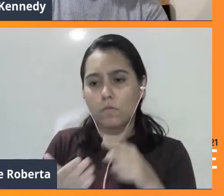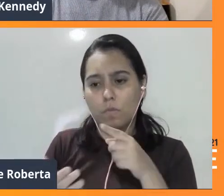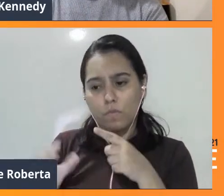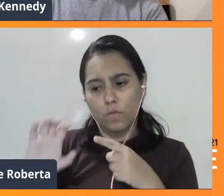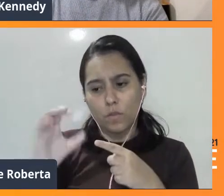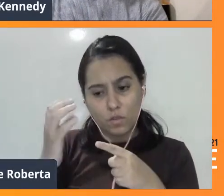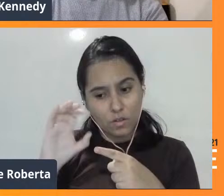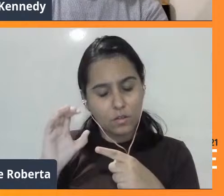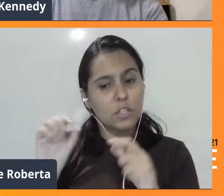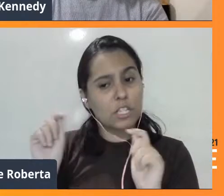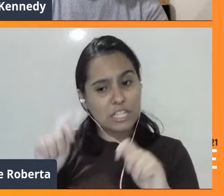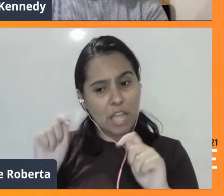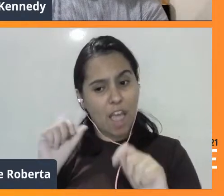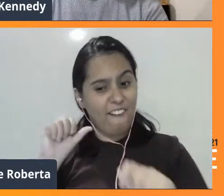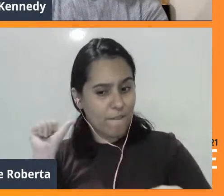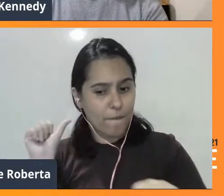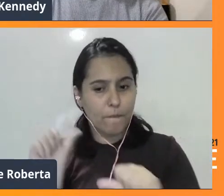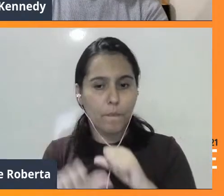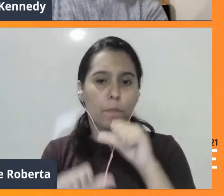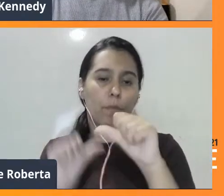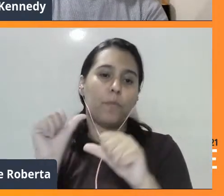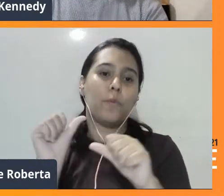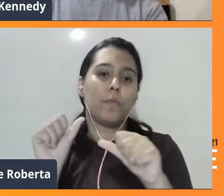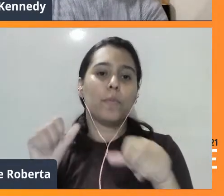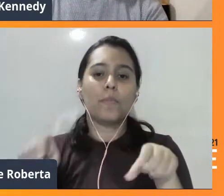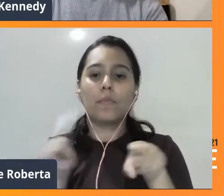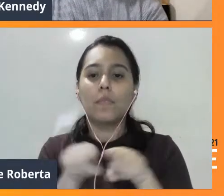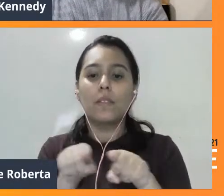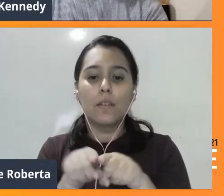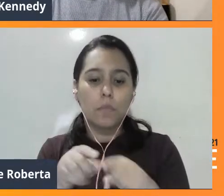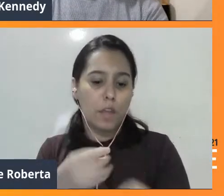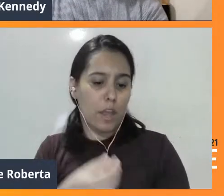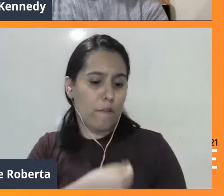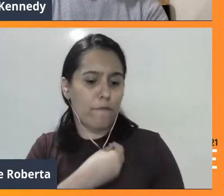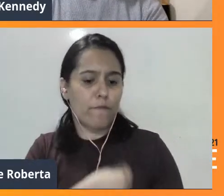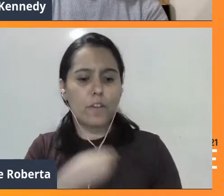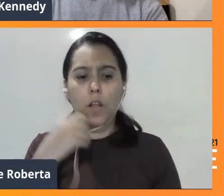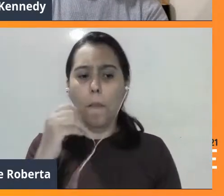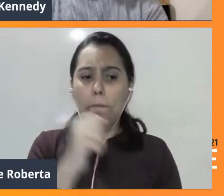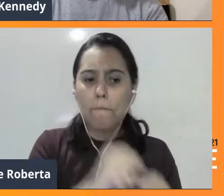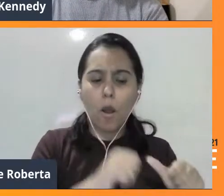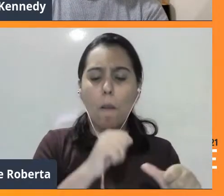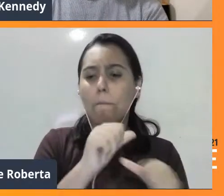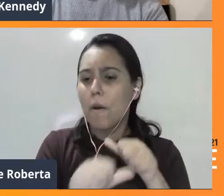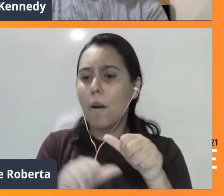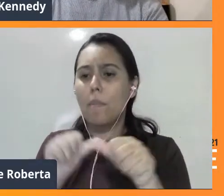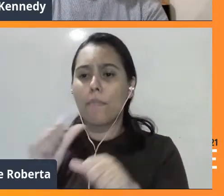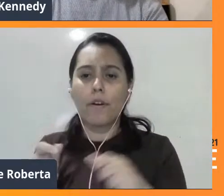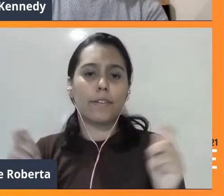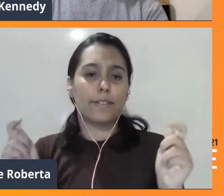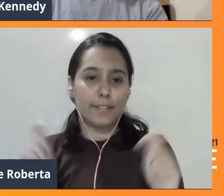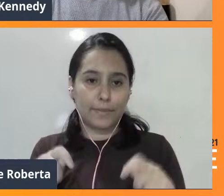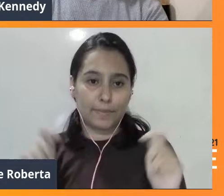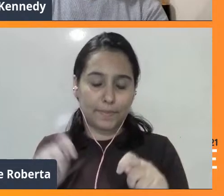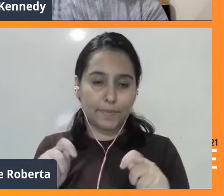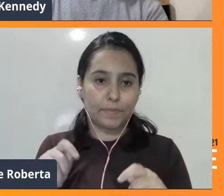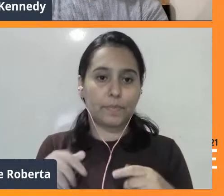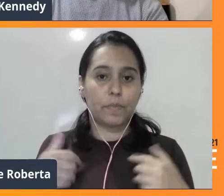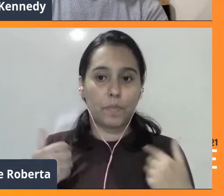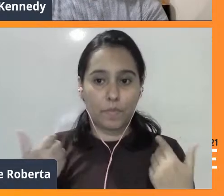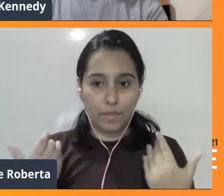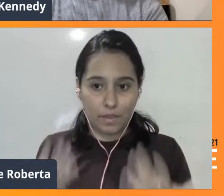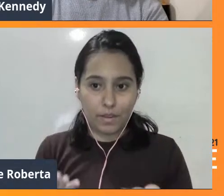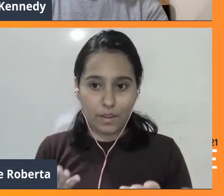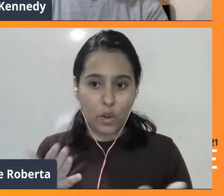né? E, principalmente, também para mudar vidas também de pessoas. Então, eu gostaria